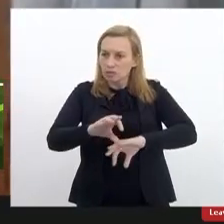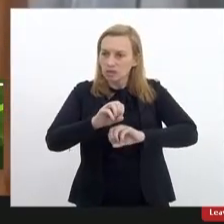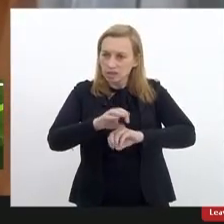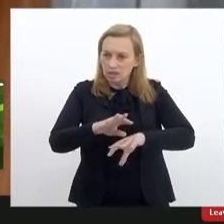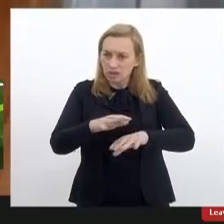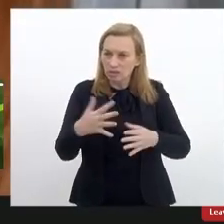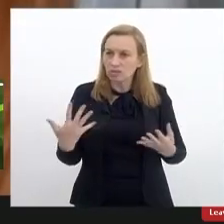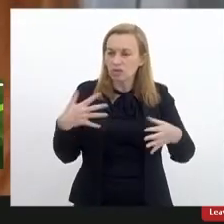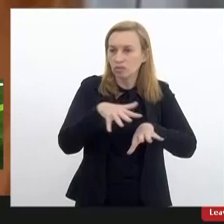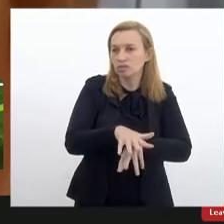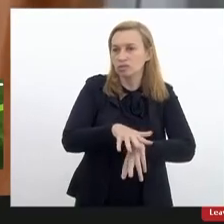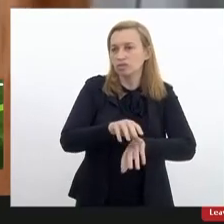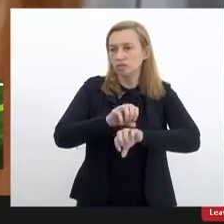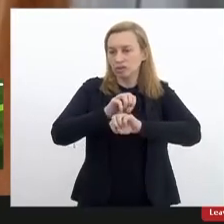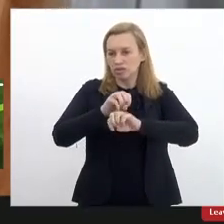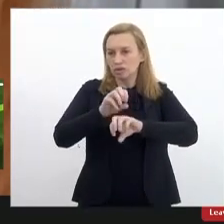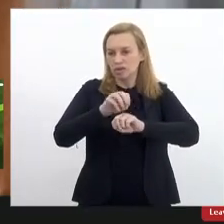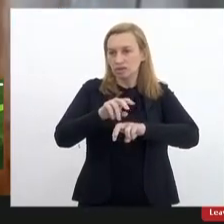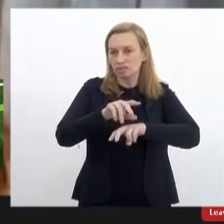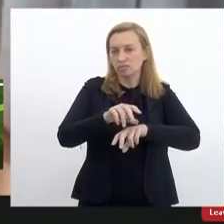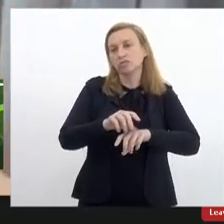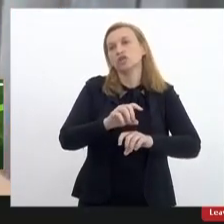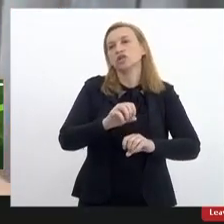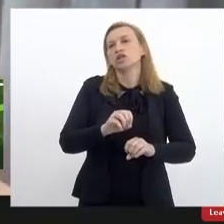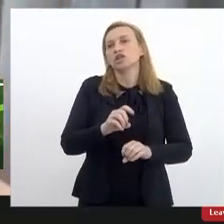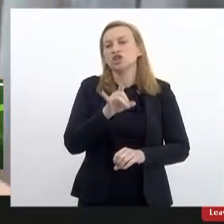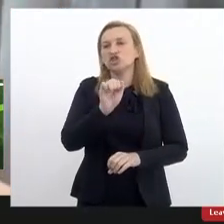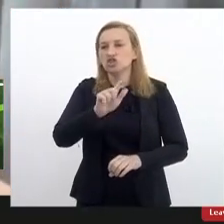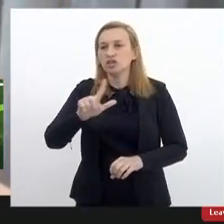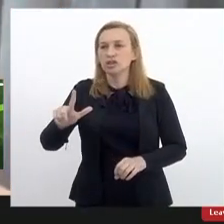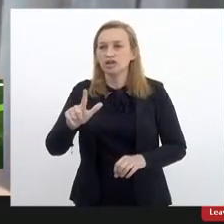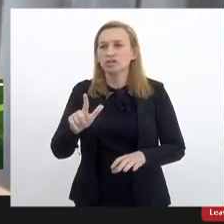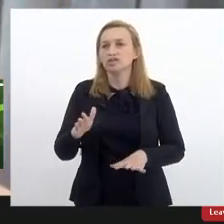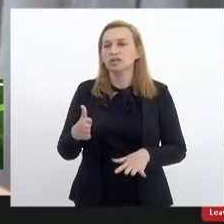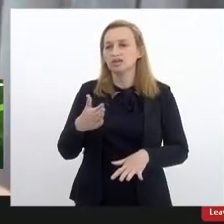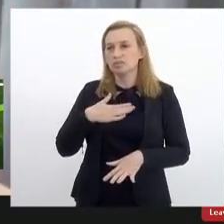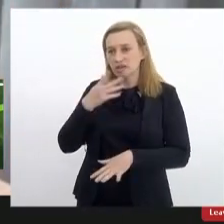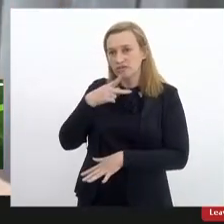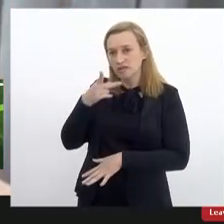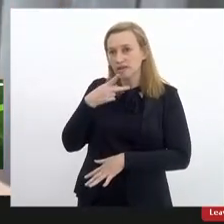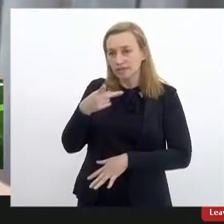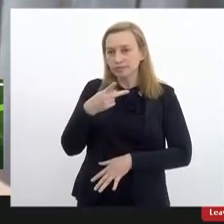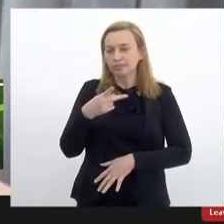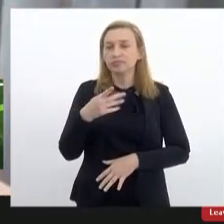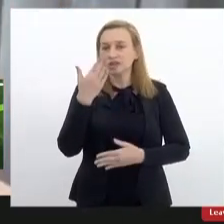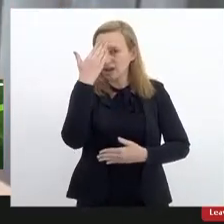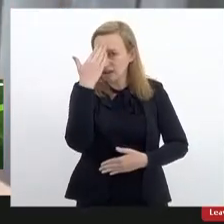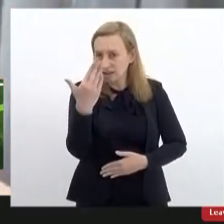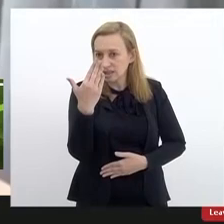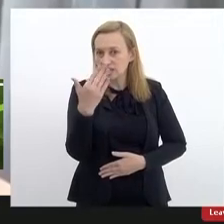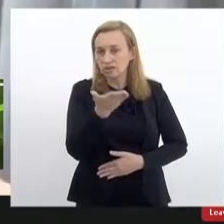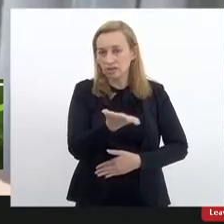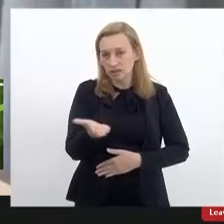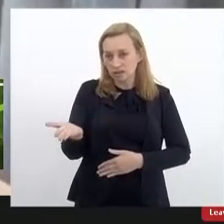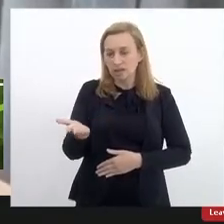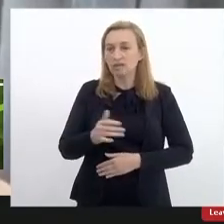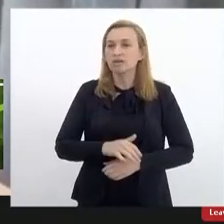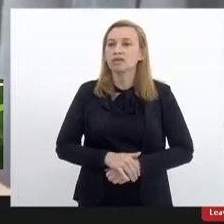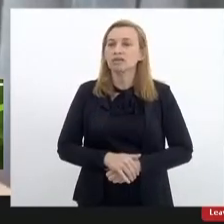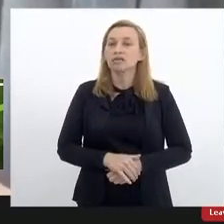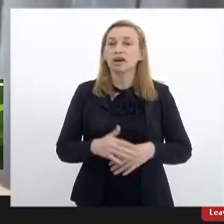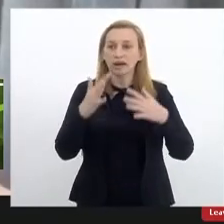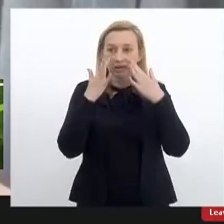inclusão educacional e digital são essas as minhas observações e agradeço aí a